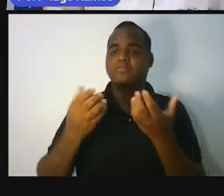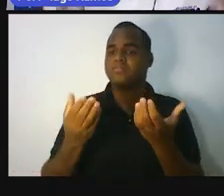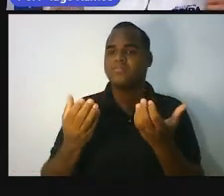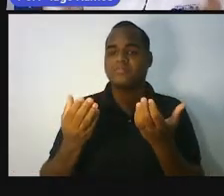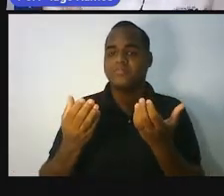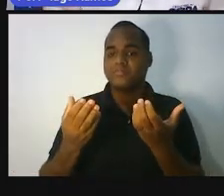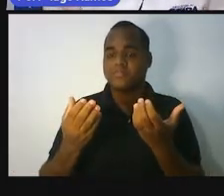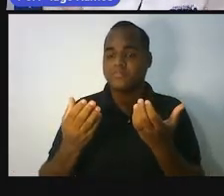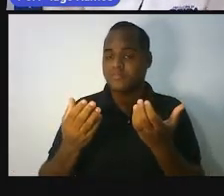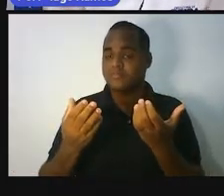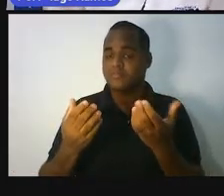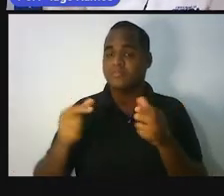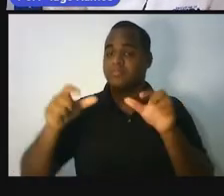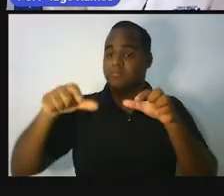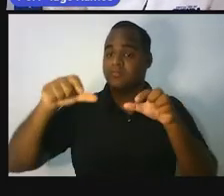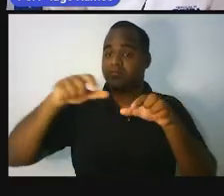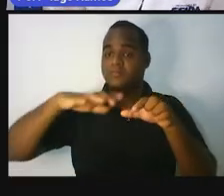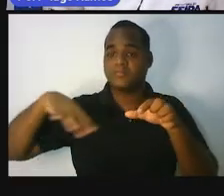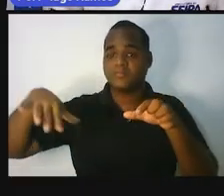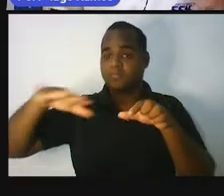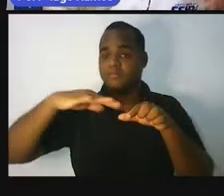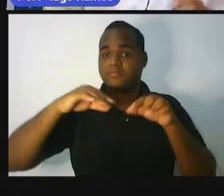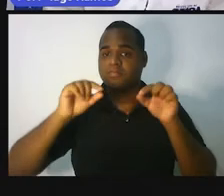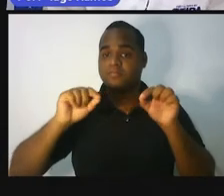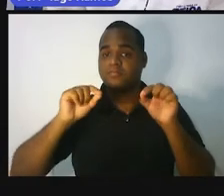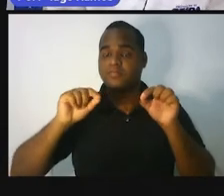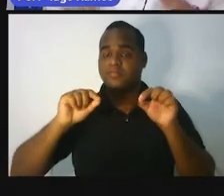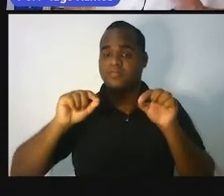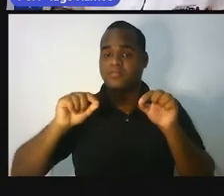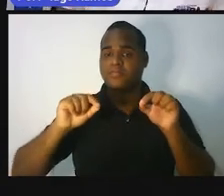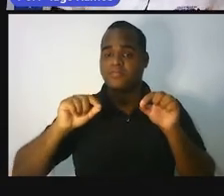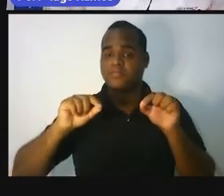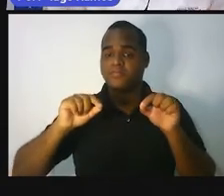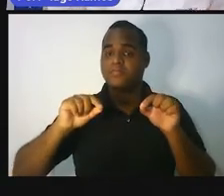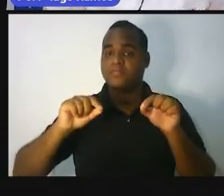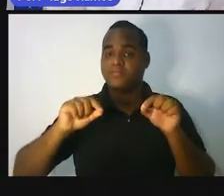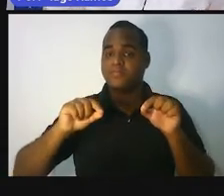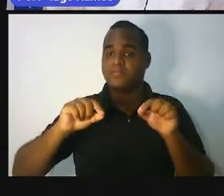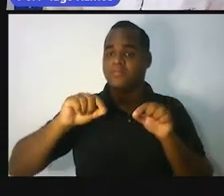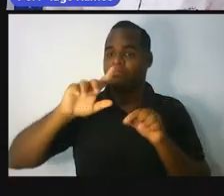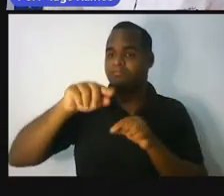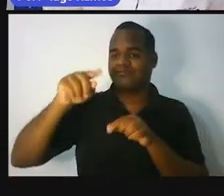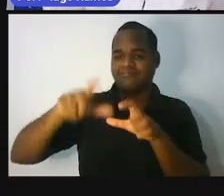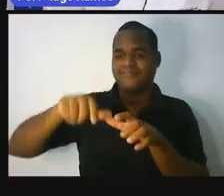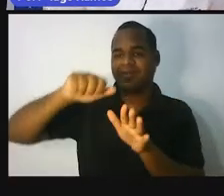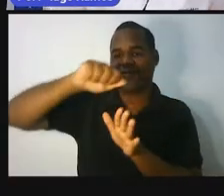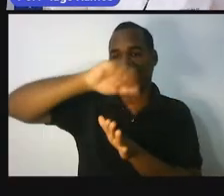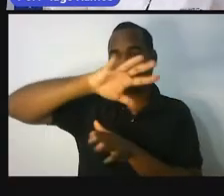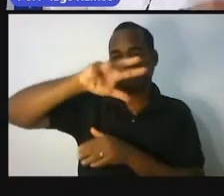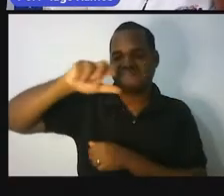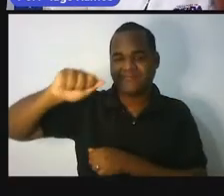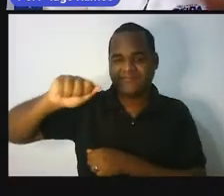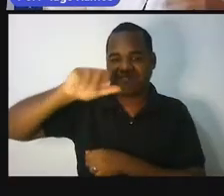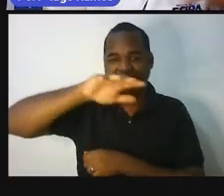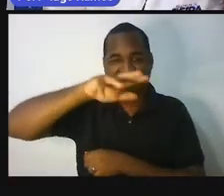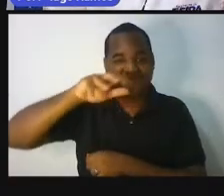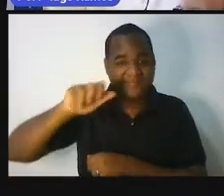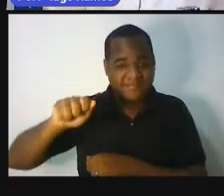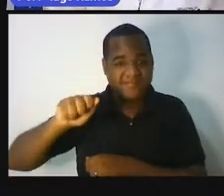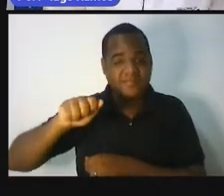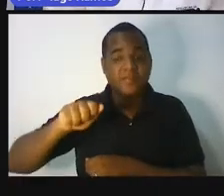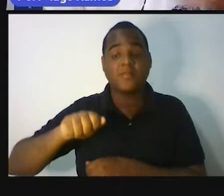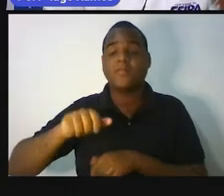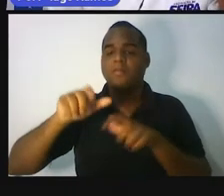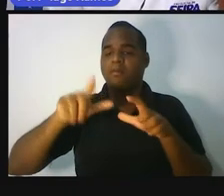É isso mesmo que você está pensando. Eu estou falando do continente africano. O continente africano, ele trouxe